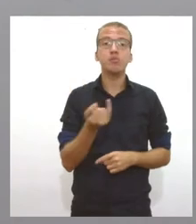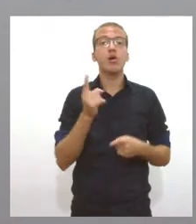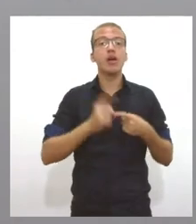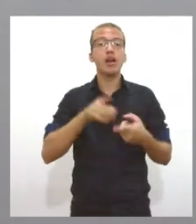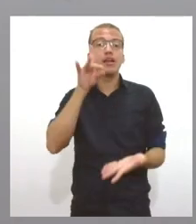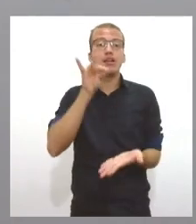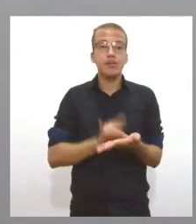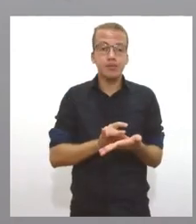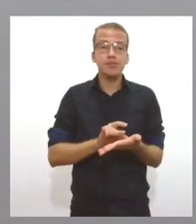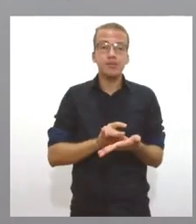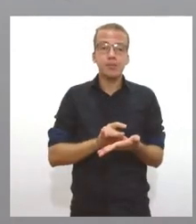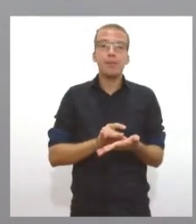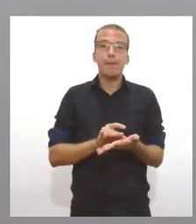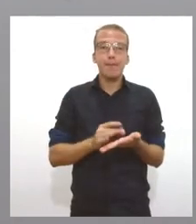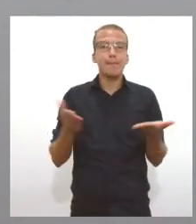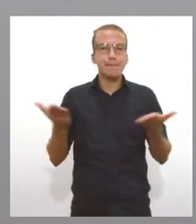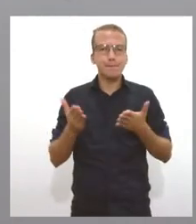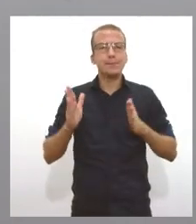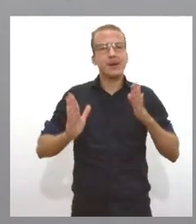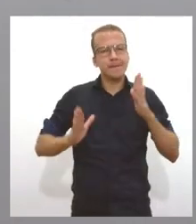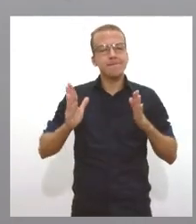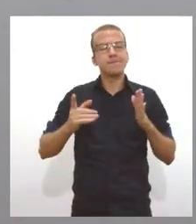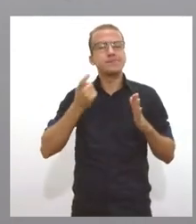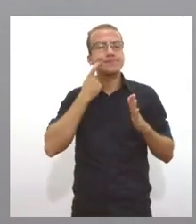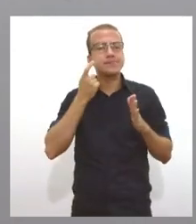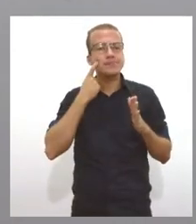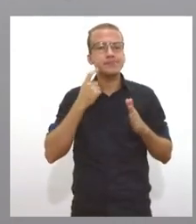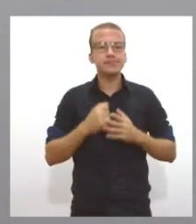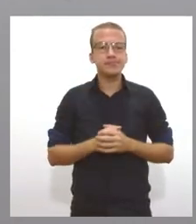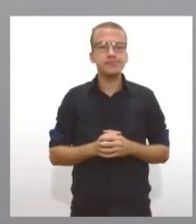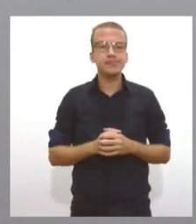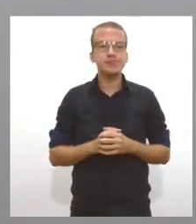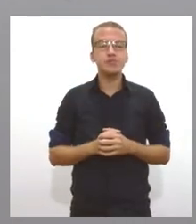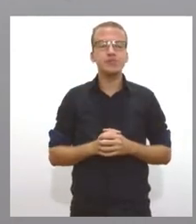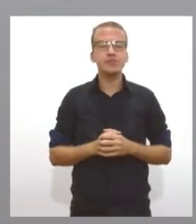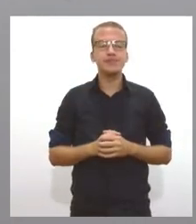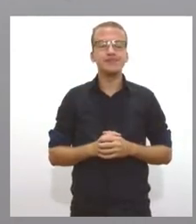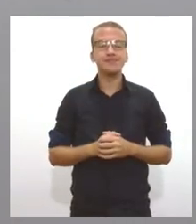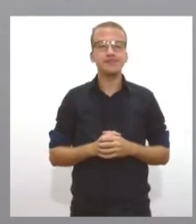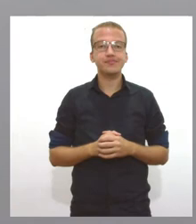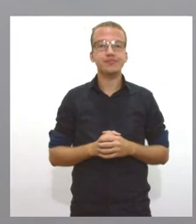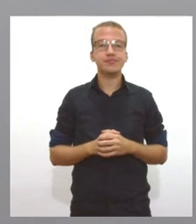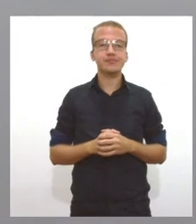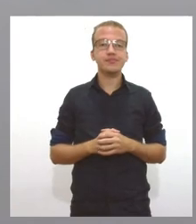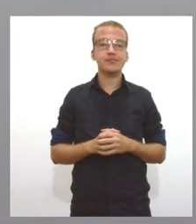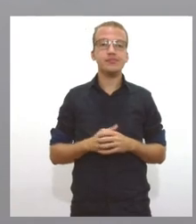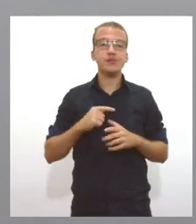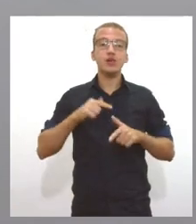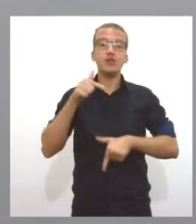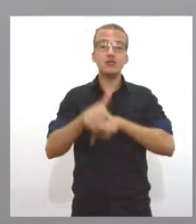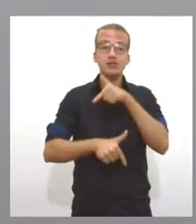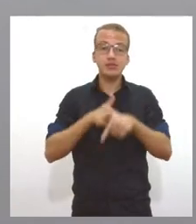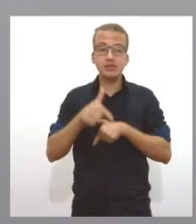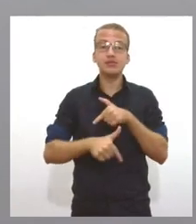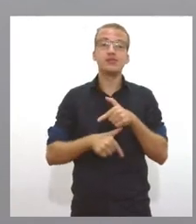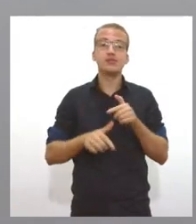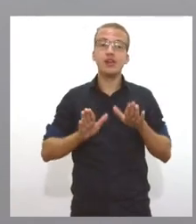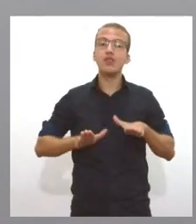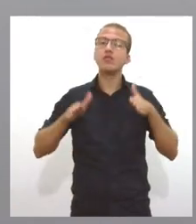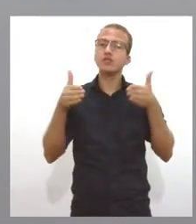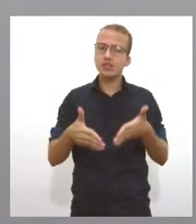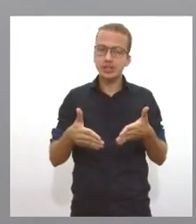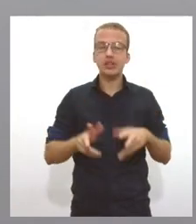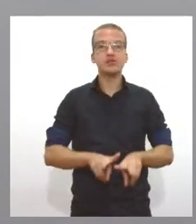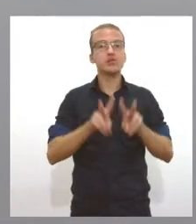últimos tempos há todo um trabalho voltado à questão ambiental e à